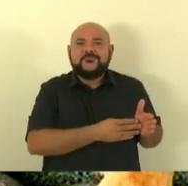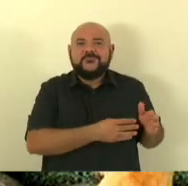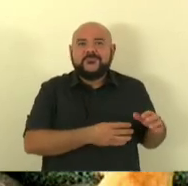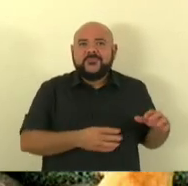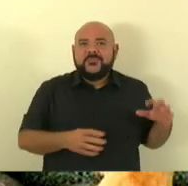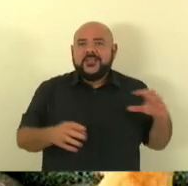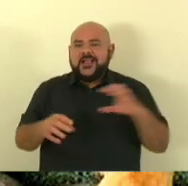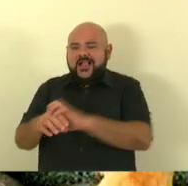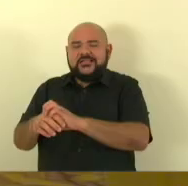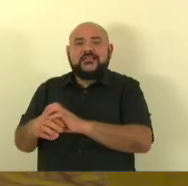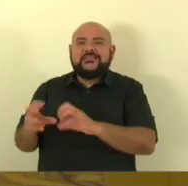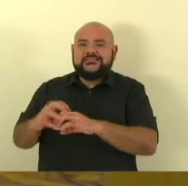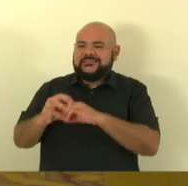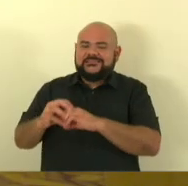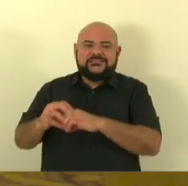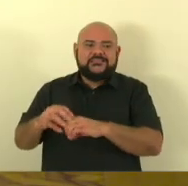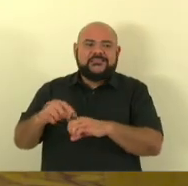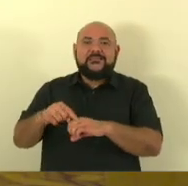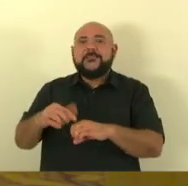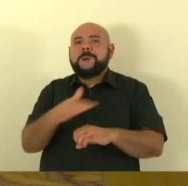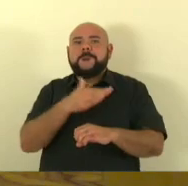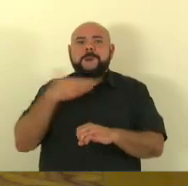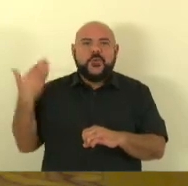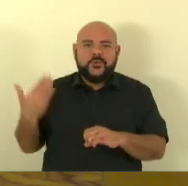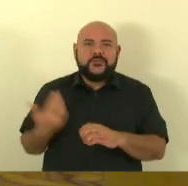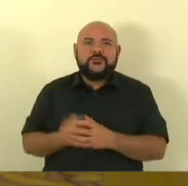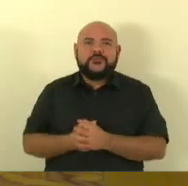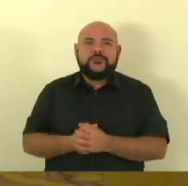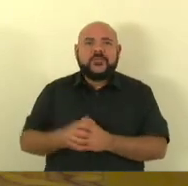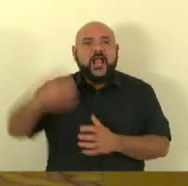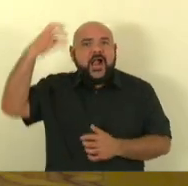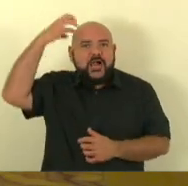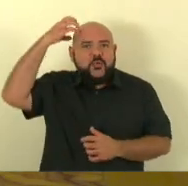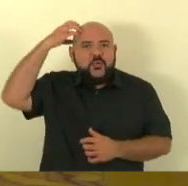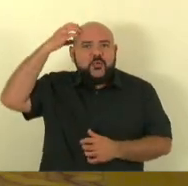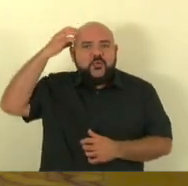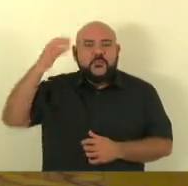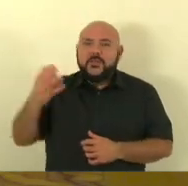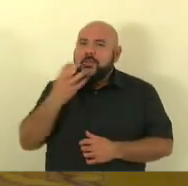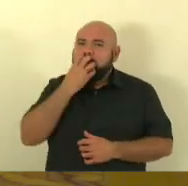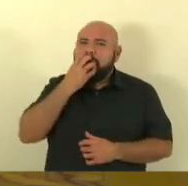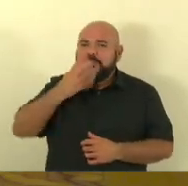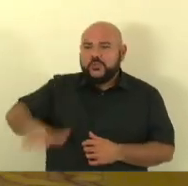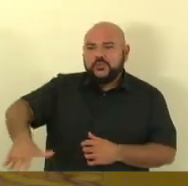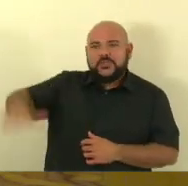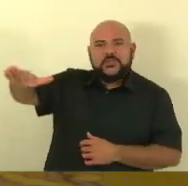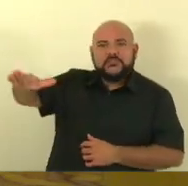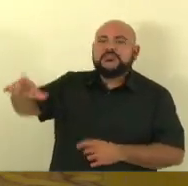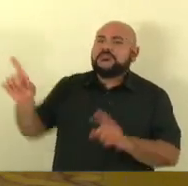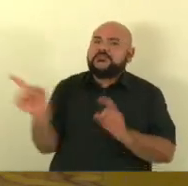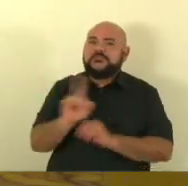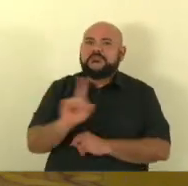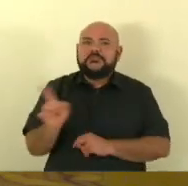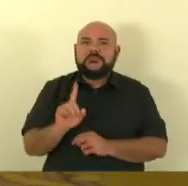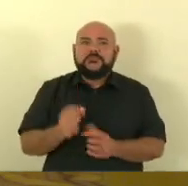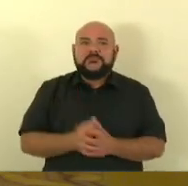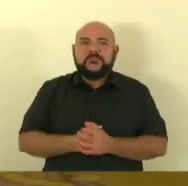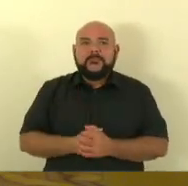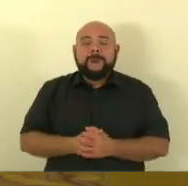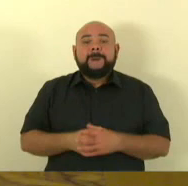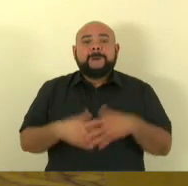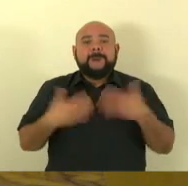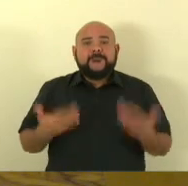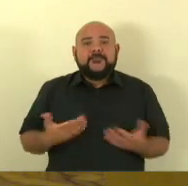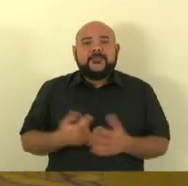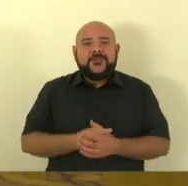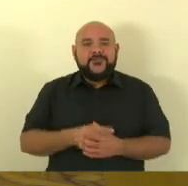Hot Valley agora a culpa não é do Hot Valley que está ali nas imagens não é do Pinscher que é um herói nessa história que